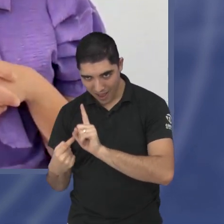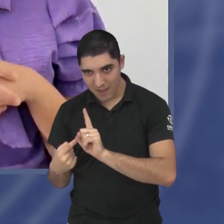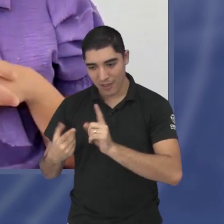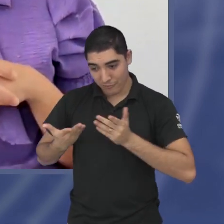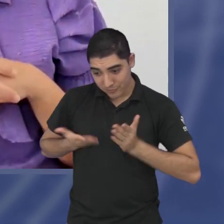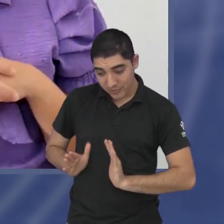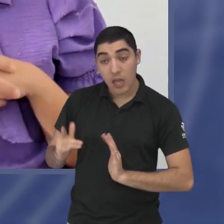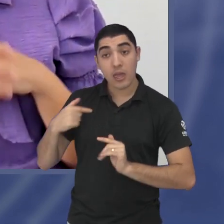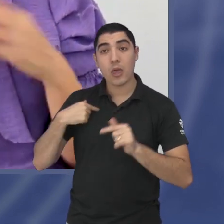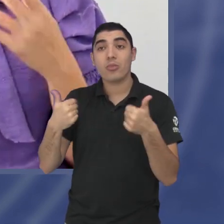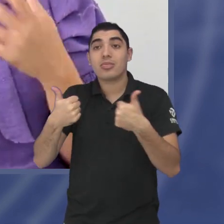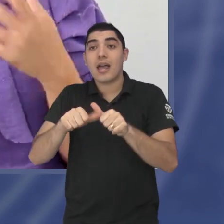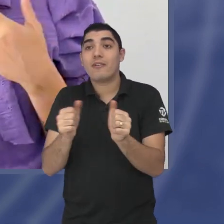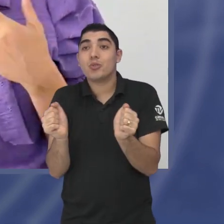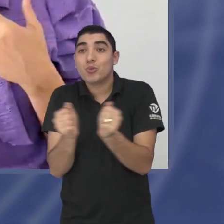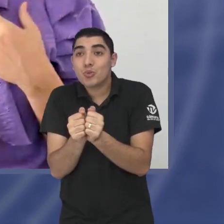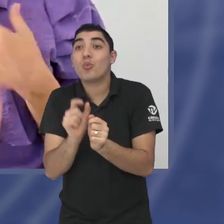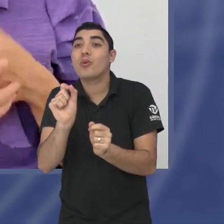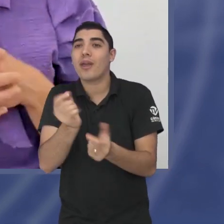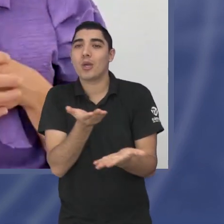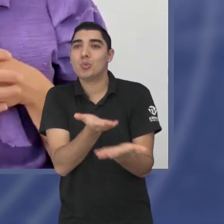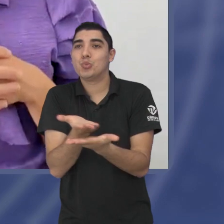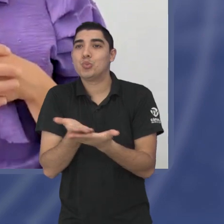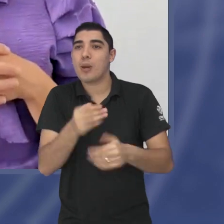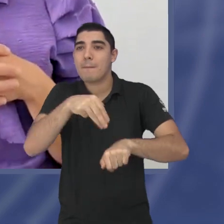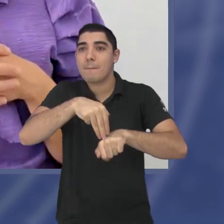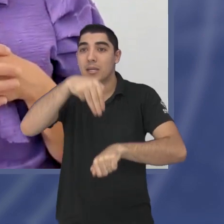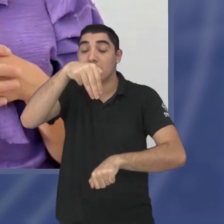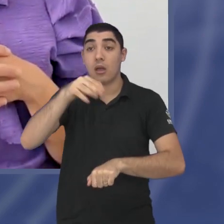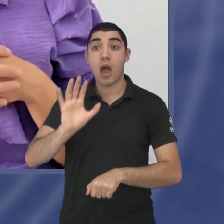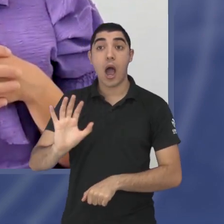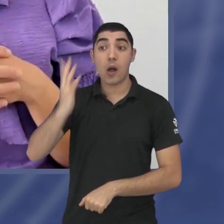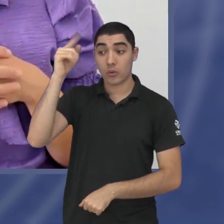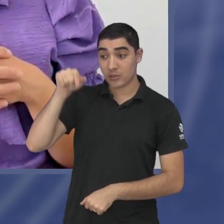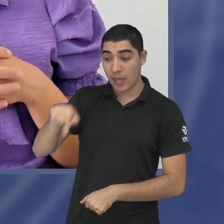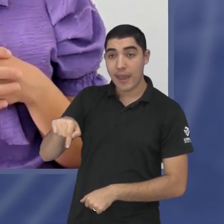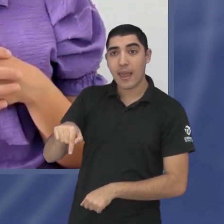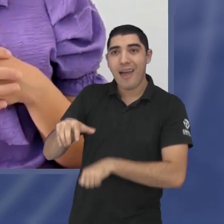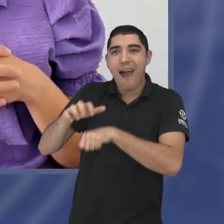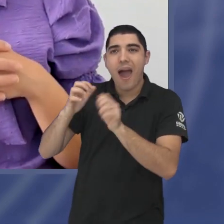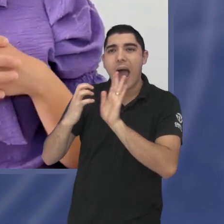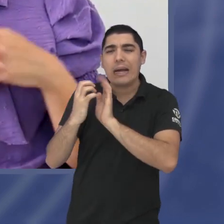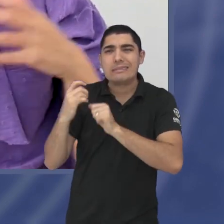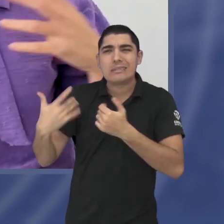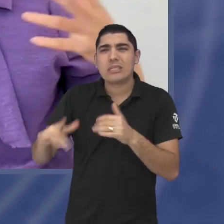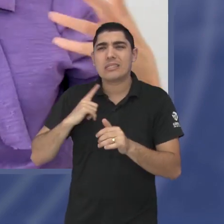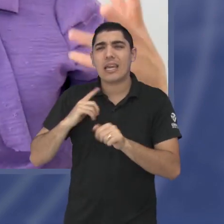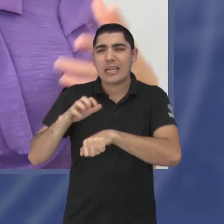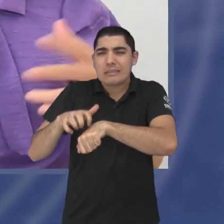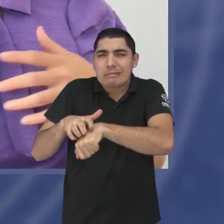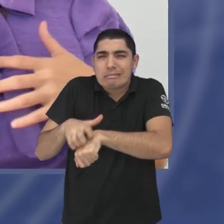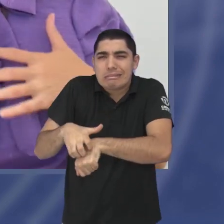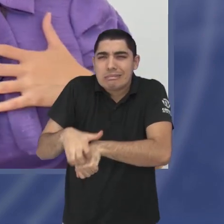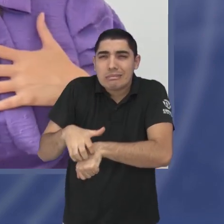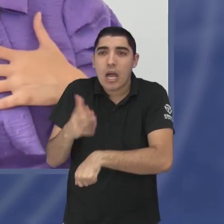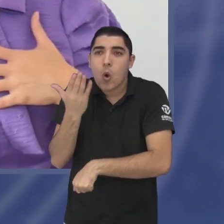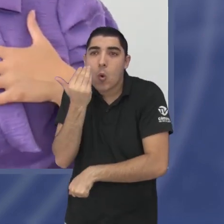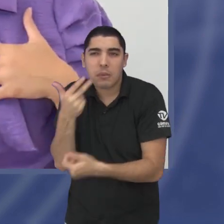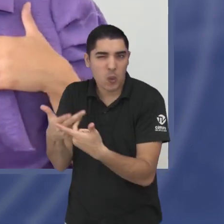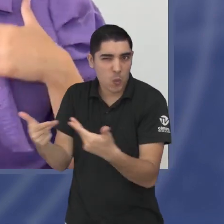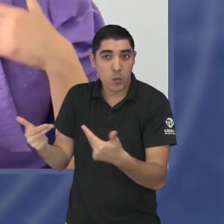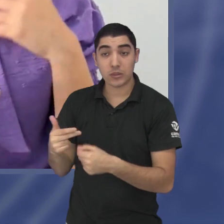mestrado, e eu me deparei com uma alergia alimentar, então a gente tem todo um estudo,